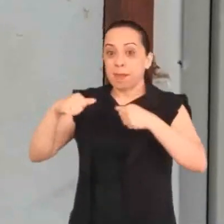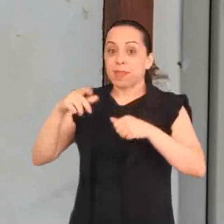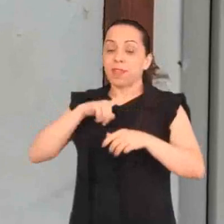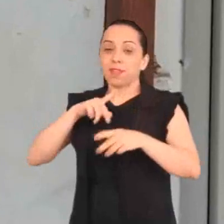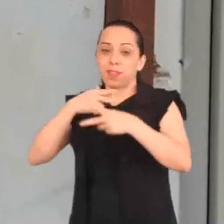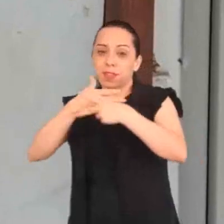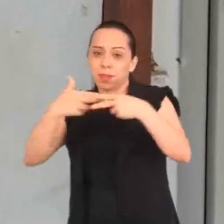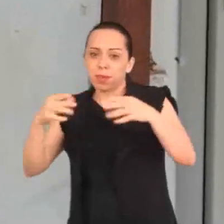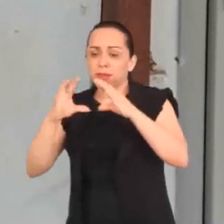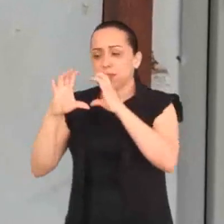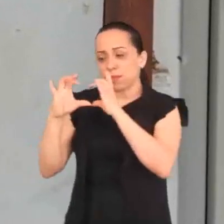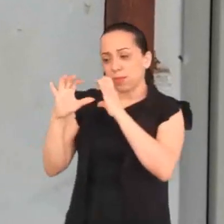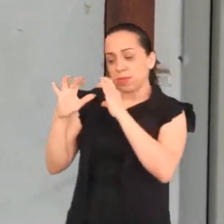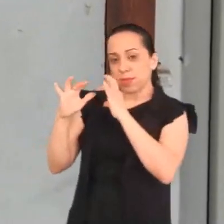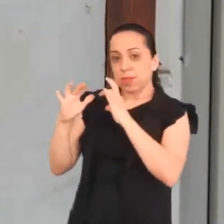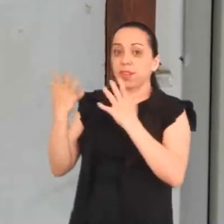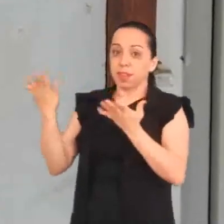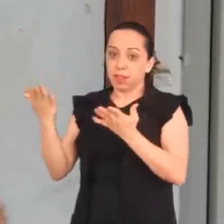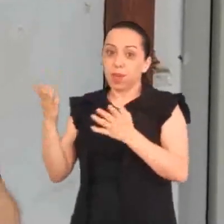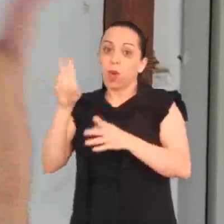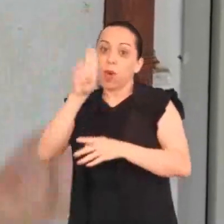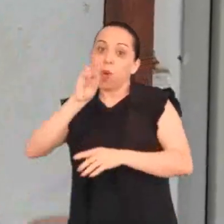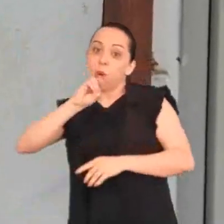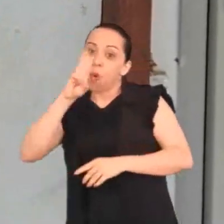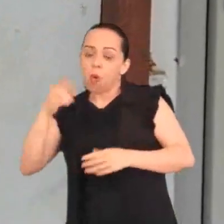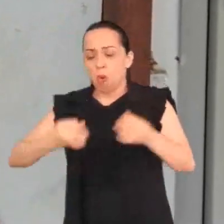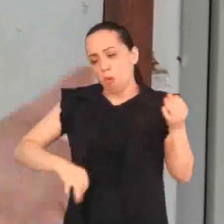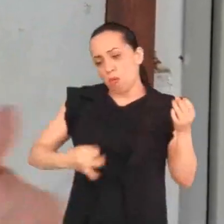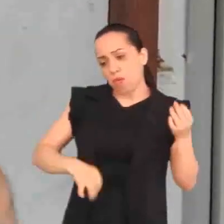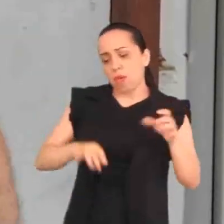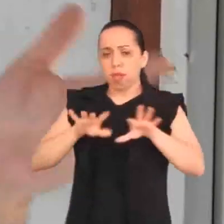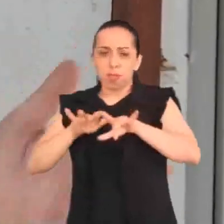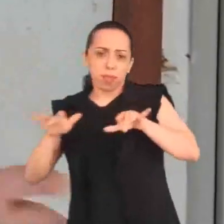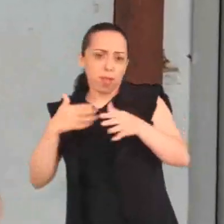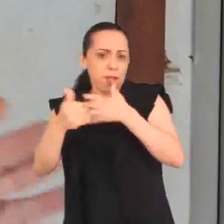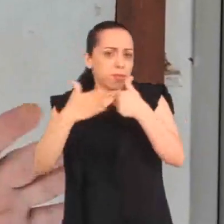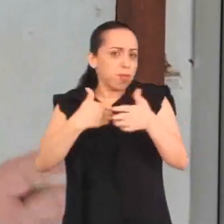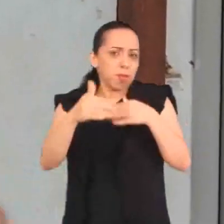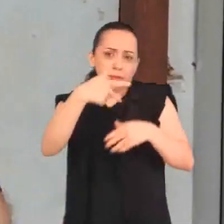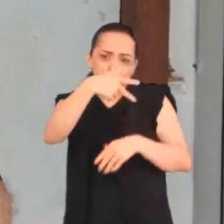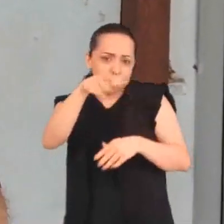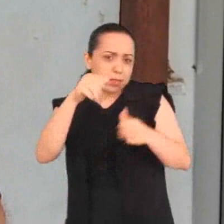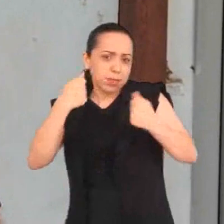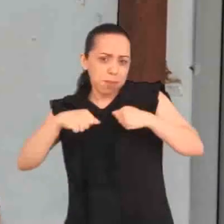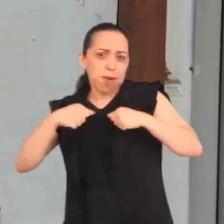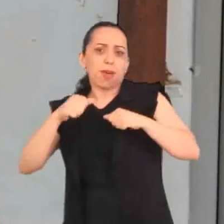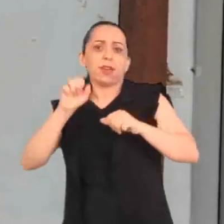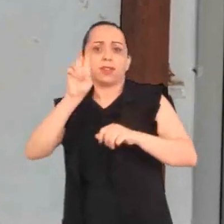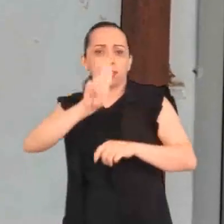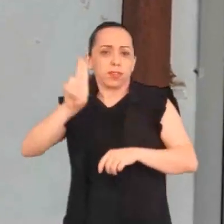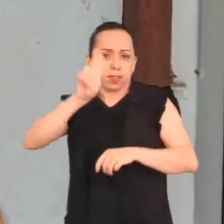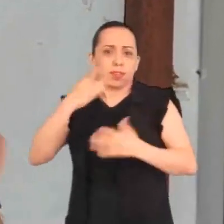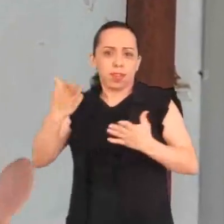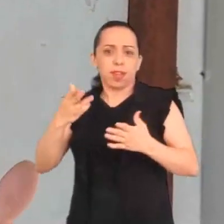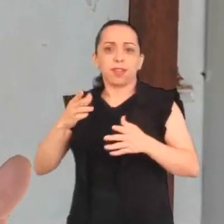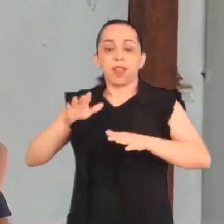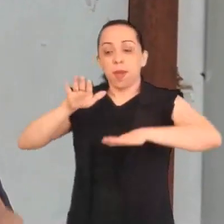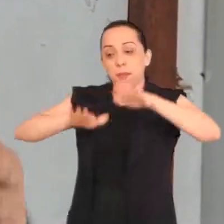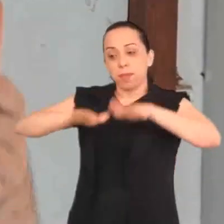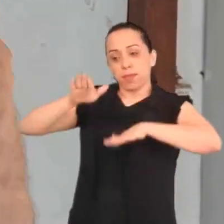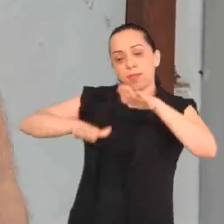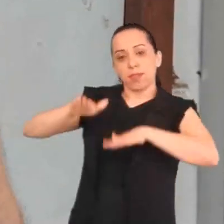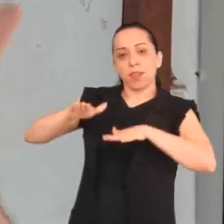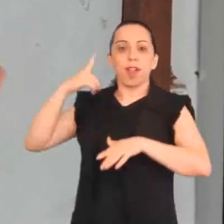instrumento, que pode ser uma flauta doce como essa, ou um violão, um teclado, um cavaquinho, enfim, qualquer instrumento que você possa controlar